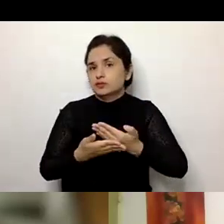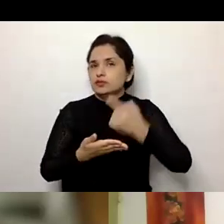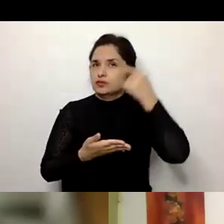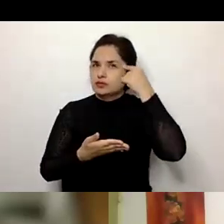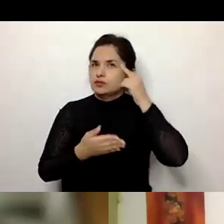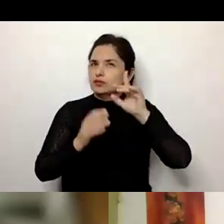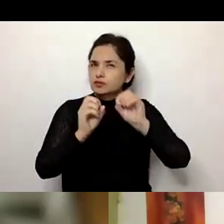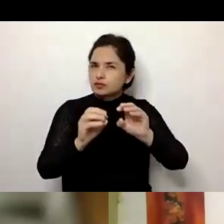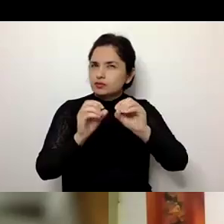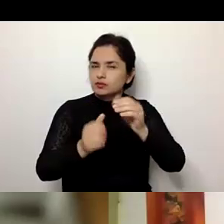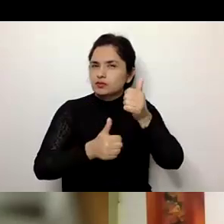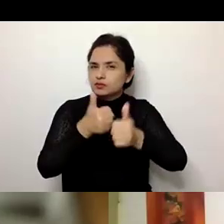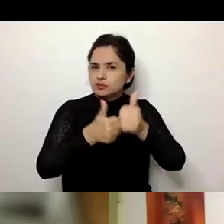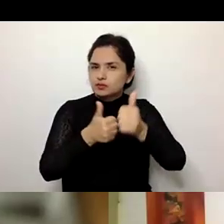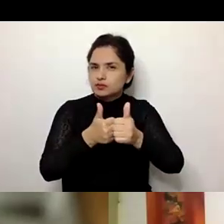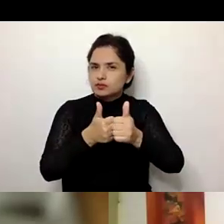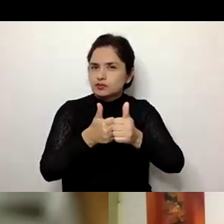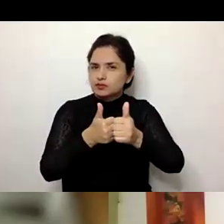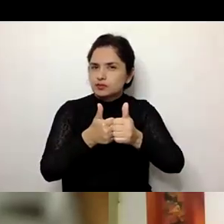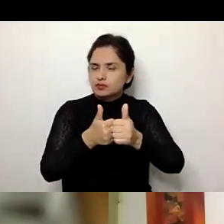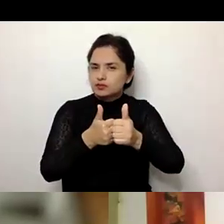formação de profissionais para atuar nessa